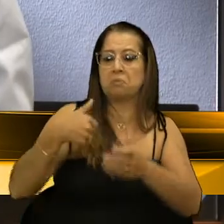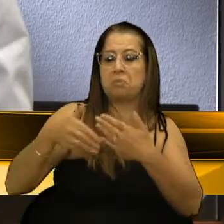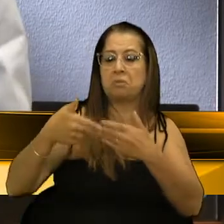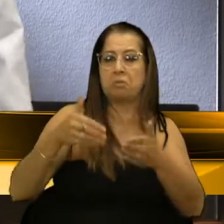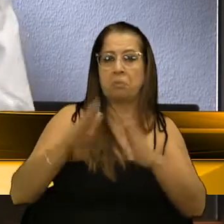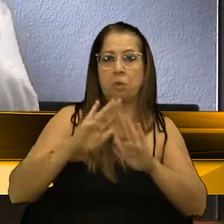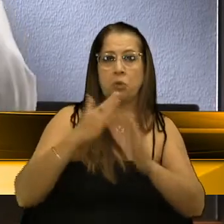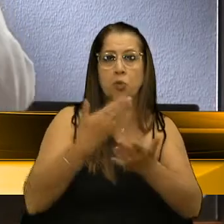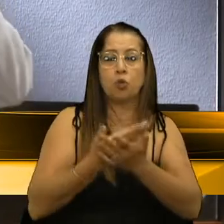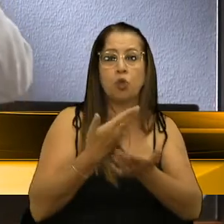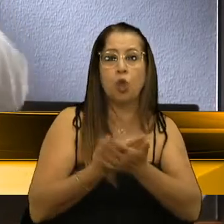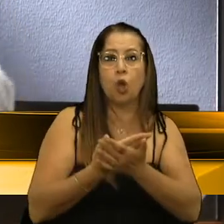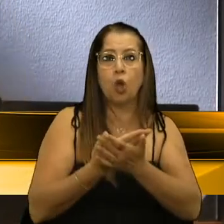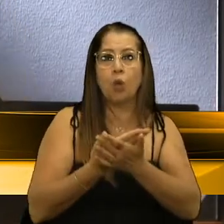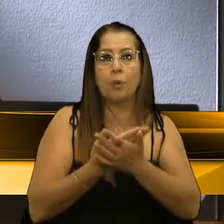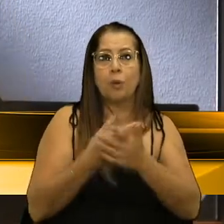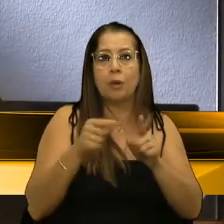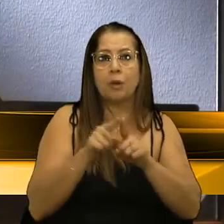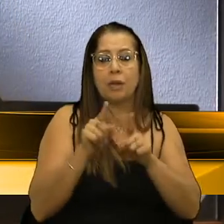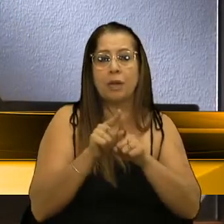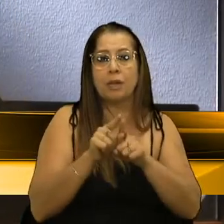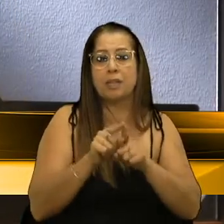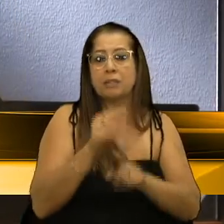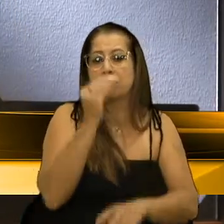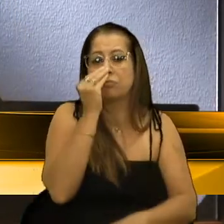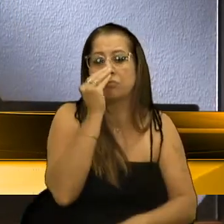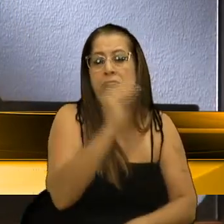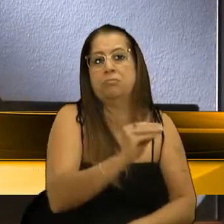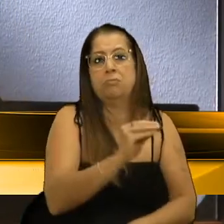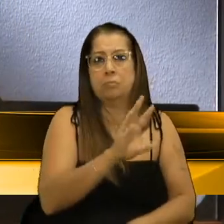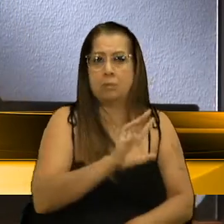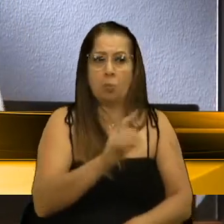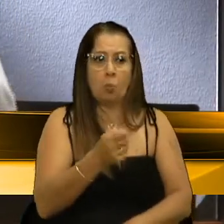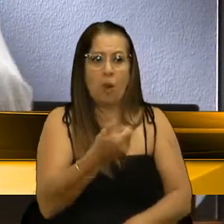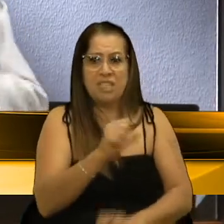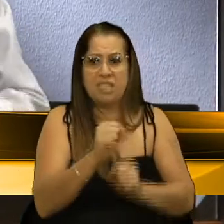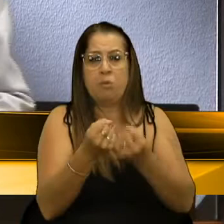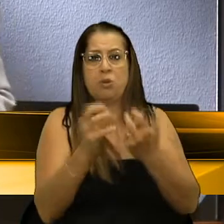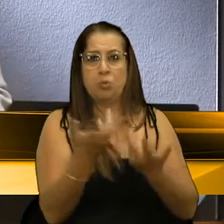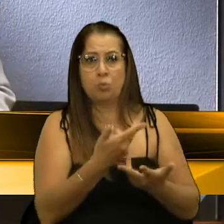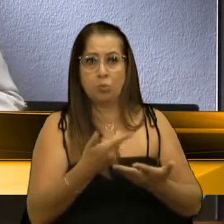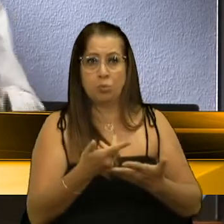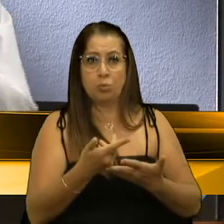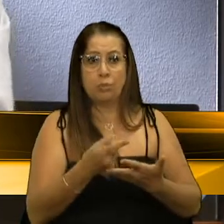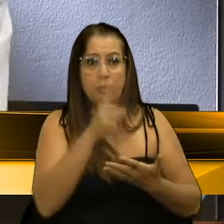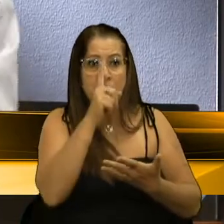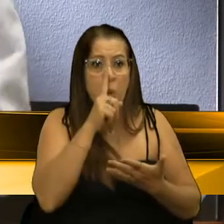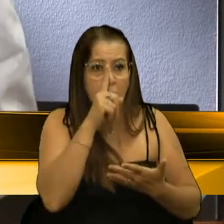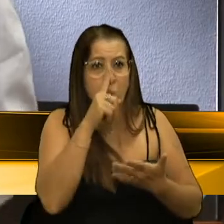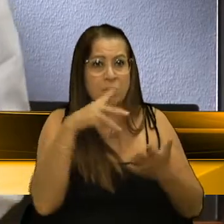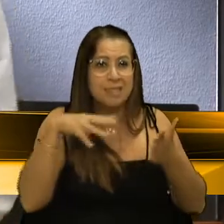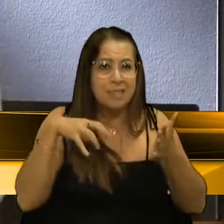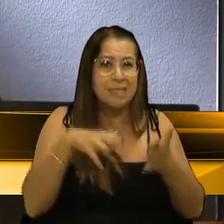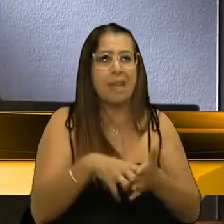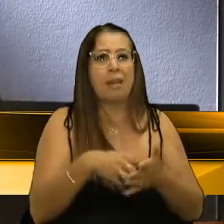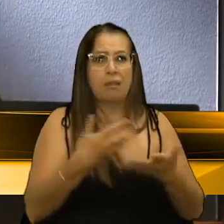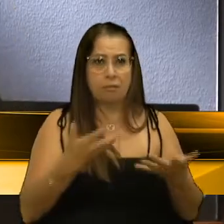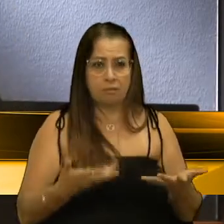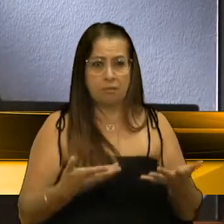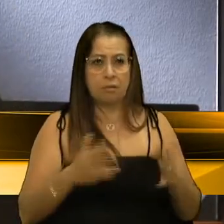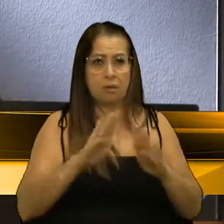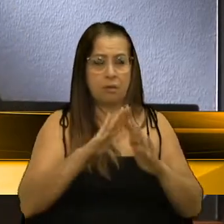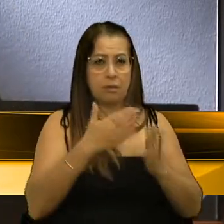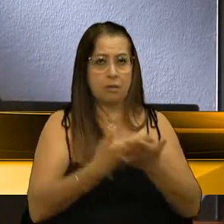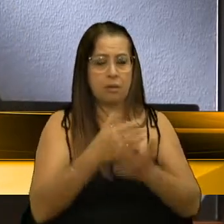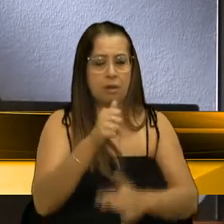escola, chegar ao cabismo do descaso, estar quase caindo, risco iminente de acidentes, de tragédias, que é o caso da Escola